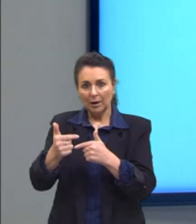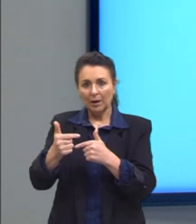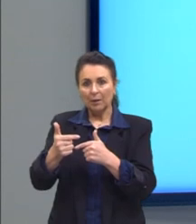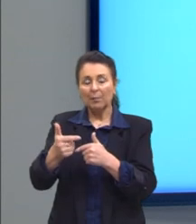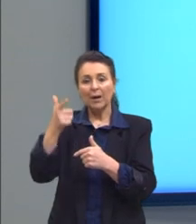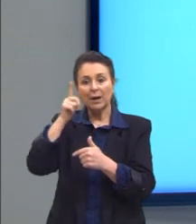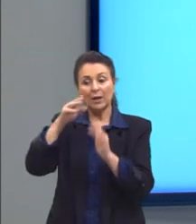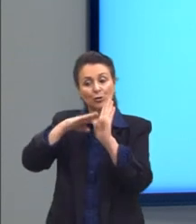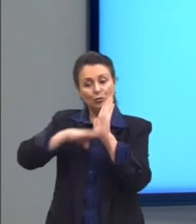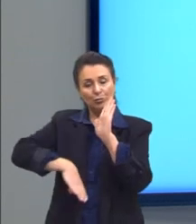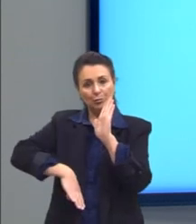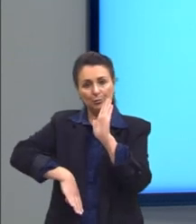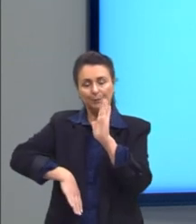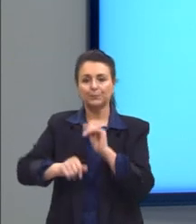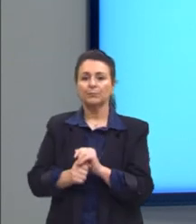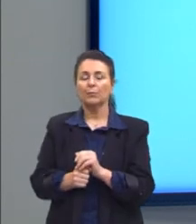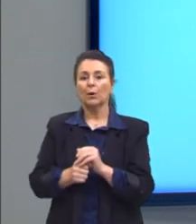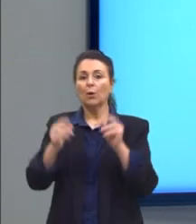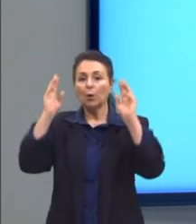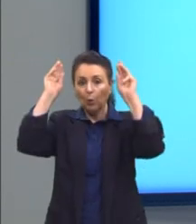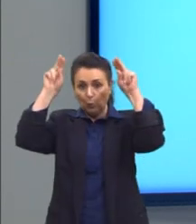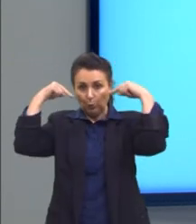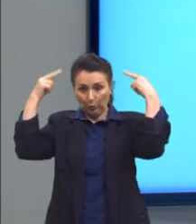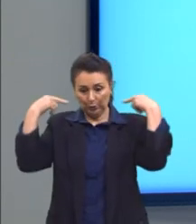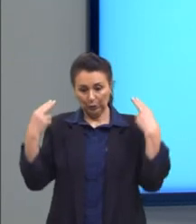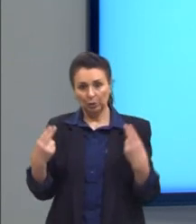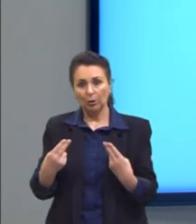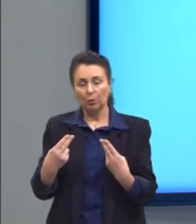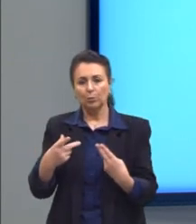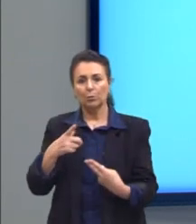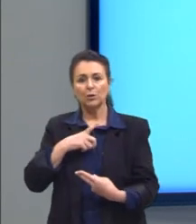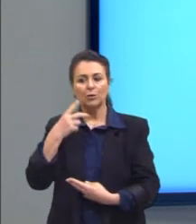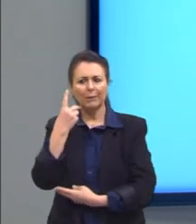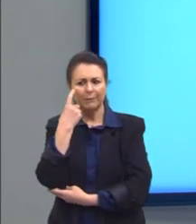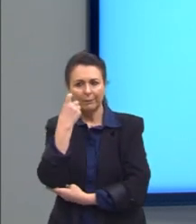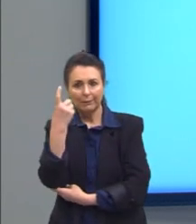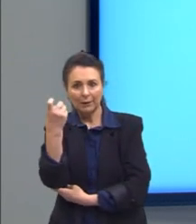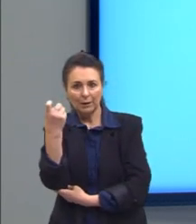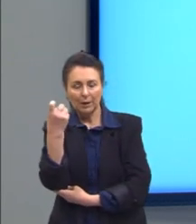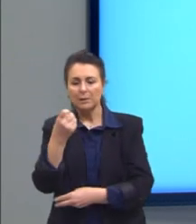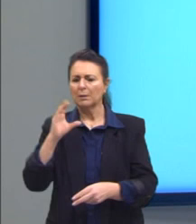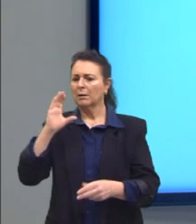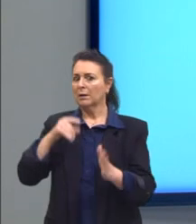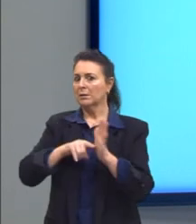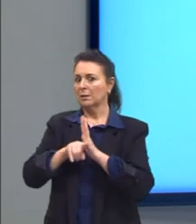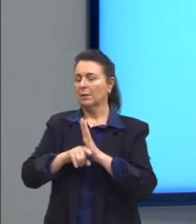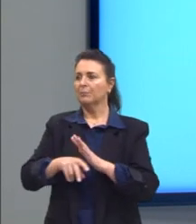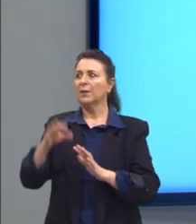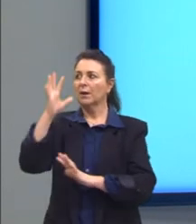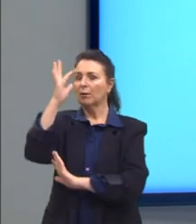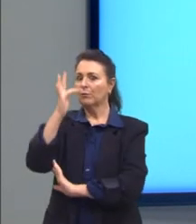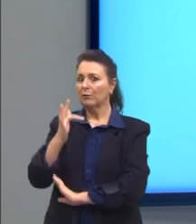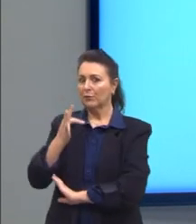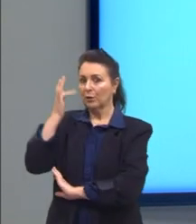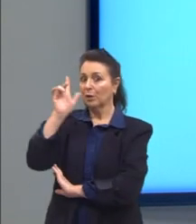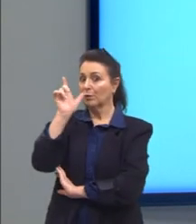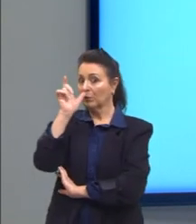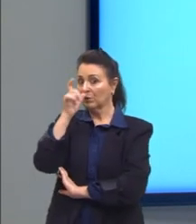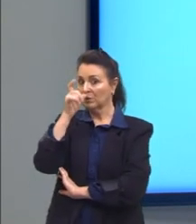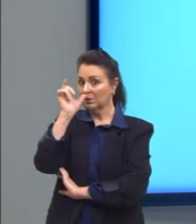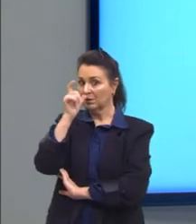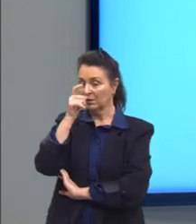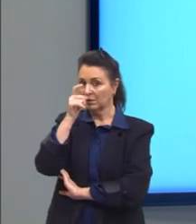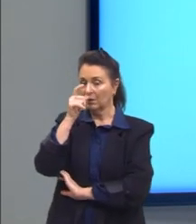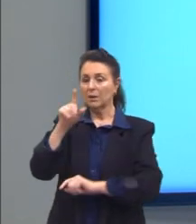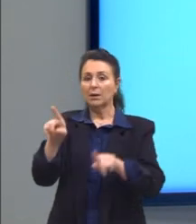Newton se interessava pelos pioneiros da ciência, como o filósofo Descartes e os